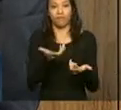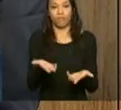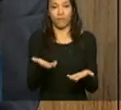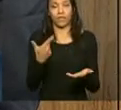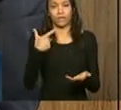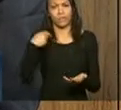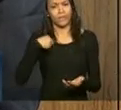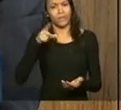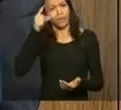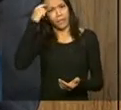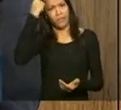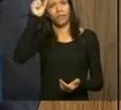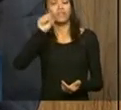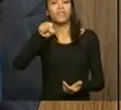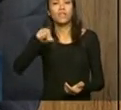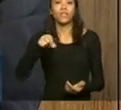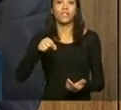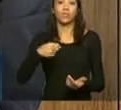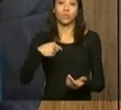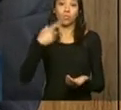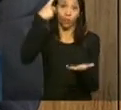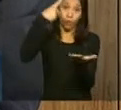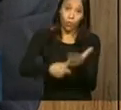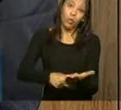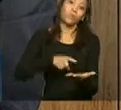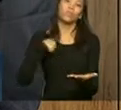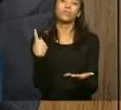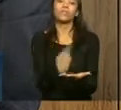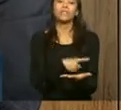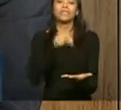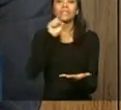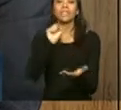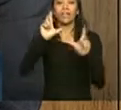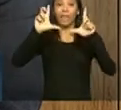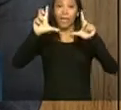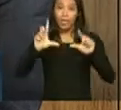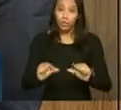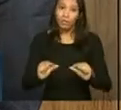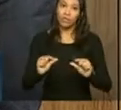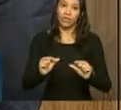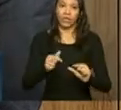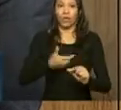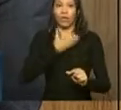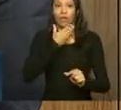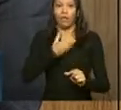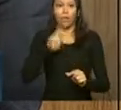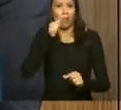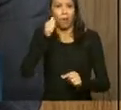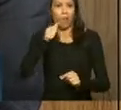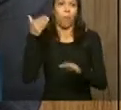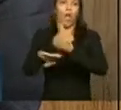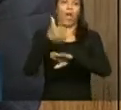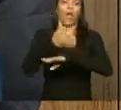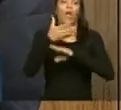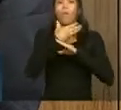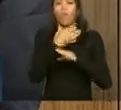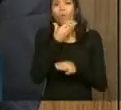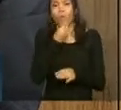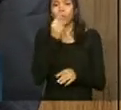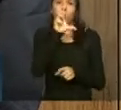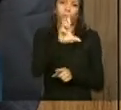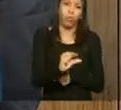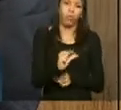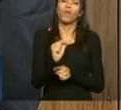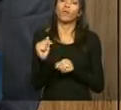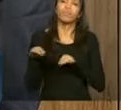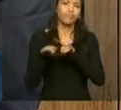existe a ideia de ter um compromisso de redução dessa diferença em 25% até 2025. Ou